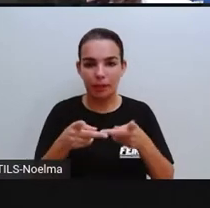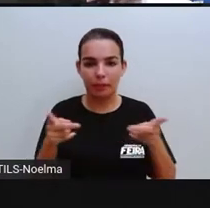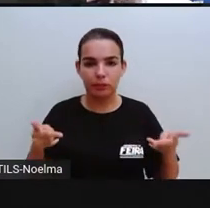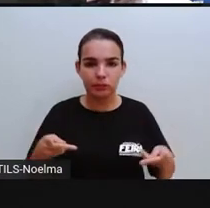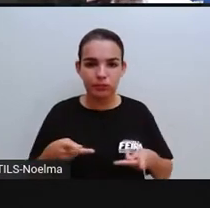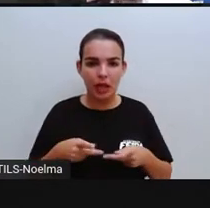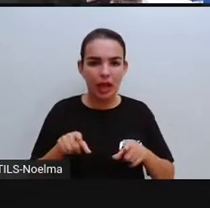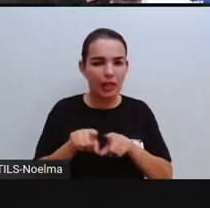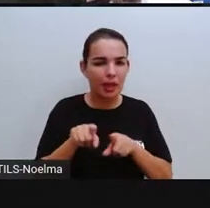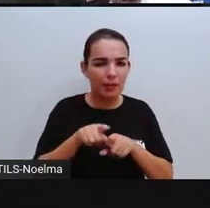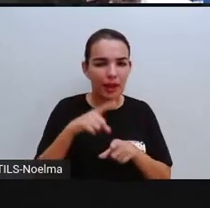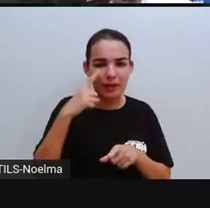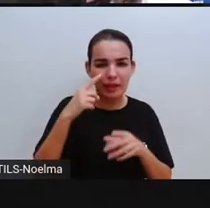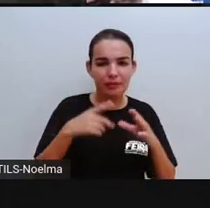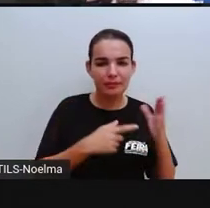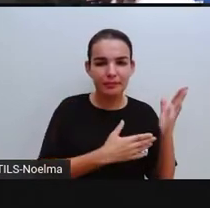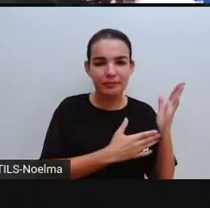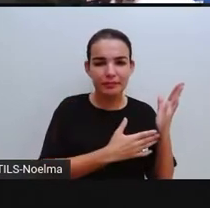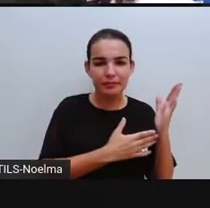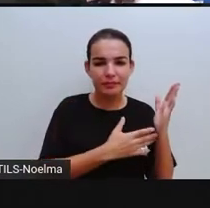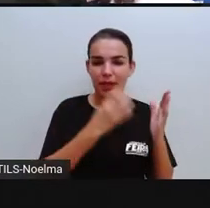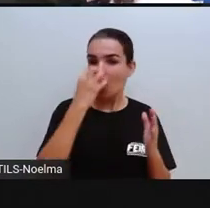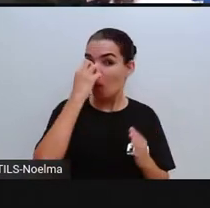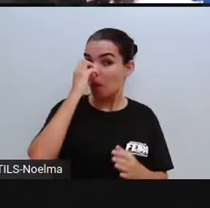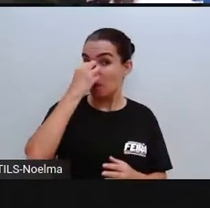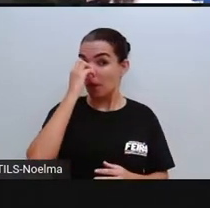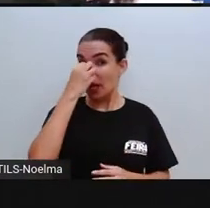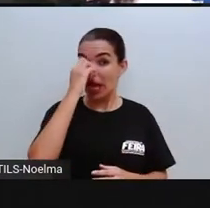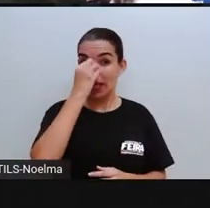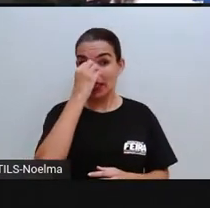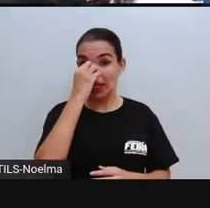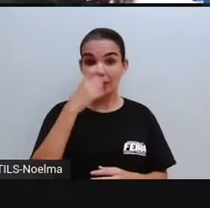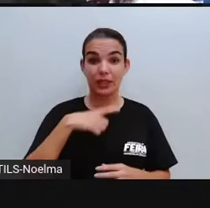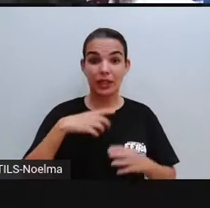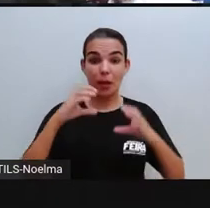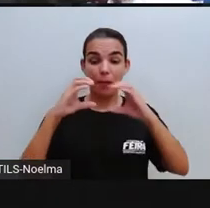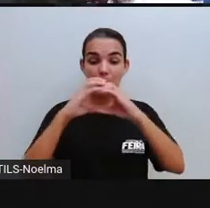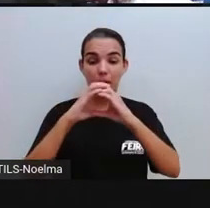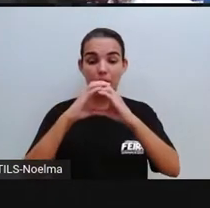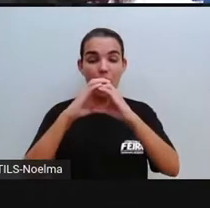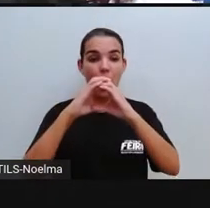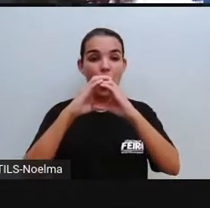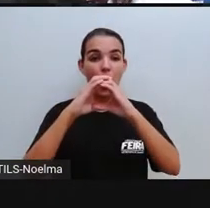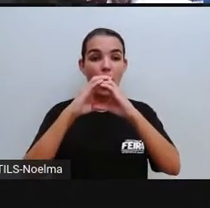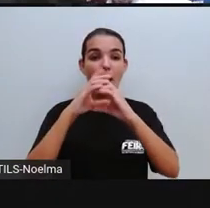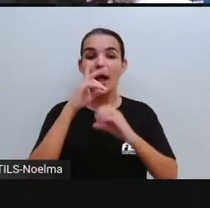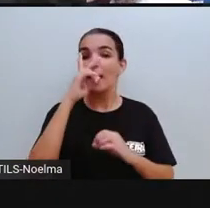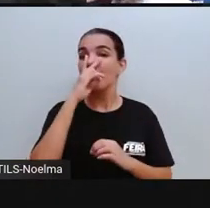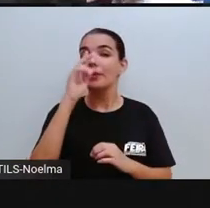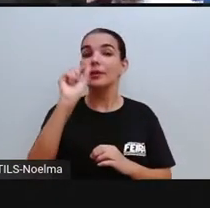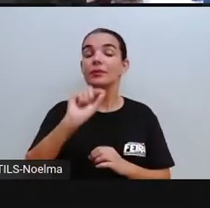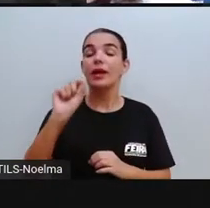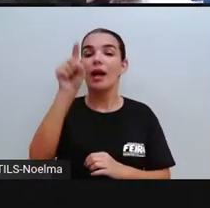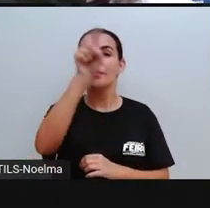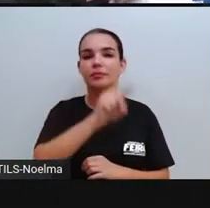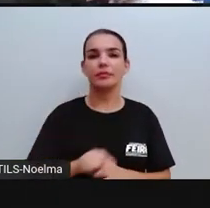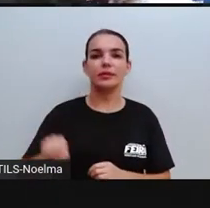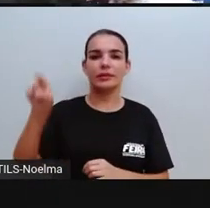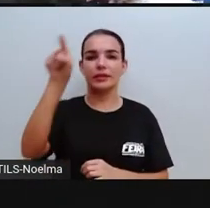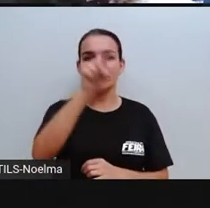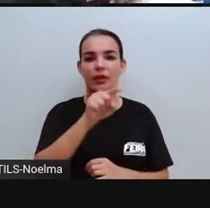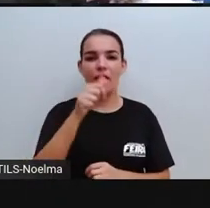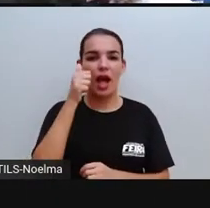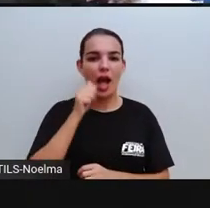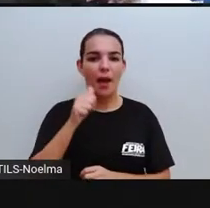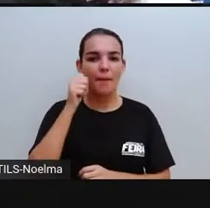outras figuras aqui. Olha lá. O palhaço aí, ó, com as bolinhas aí que lembram o círculo, certo? A